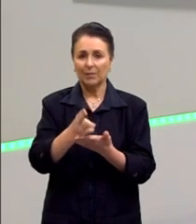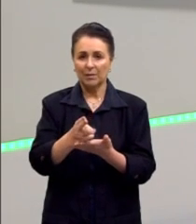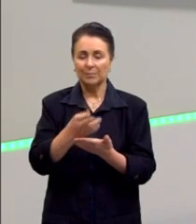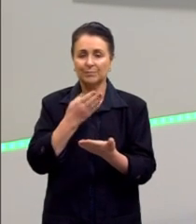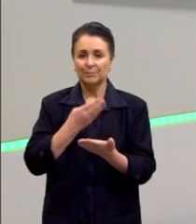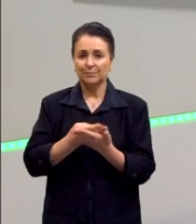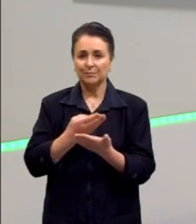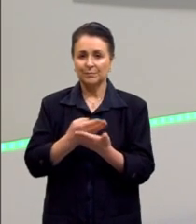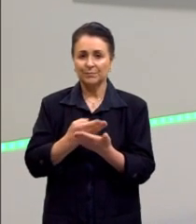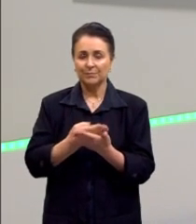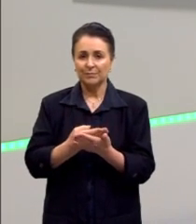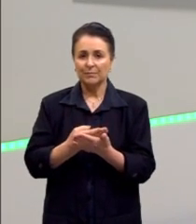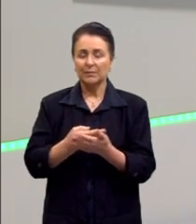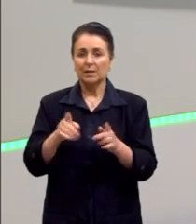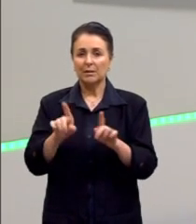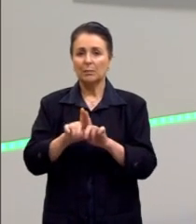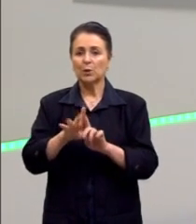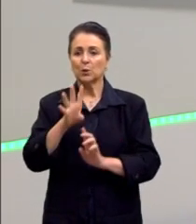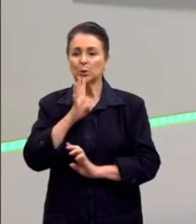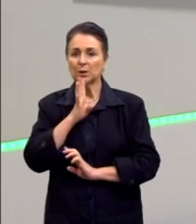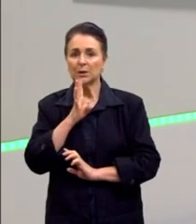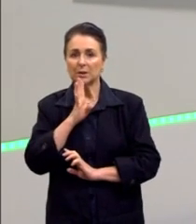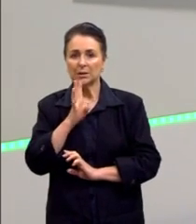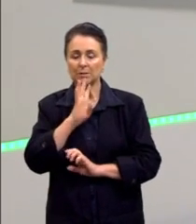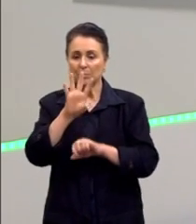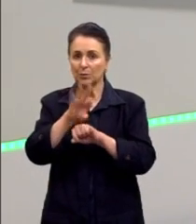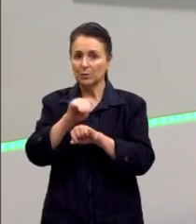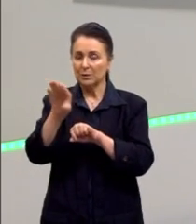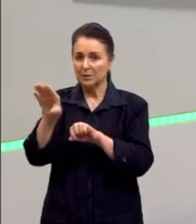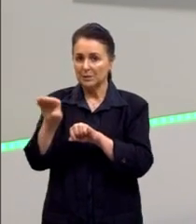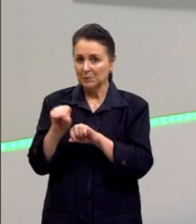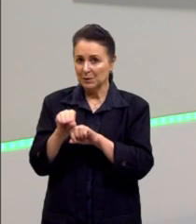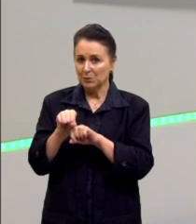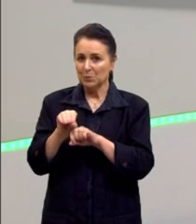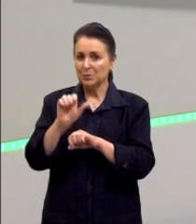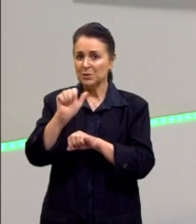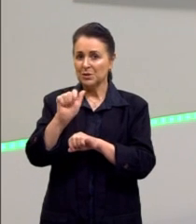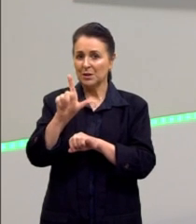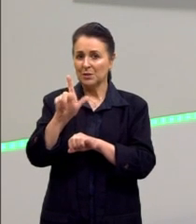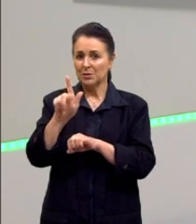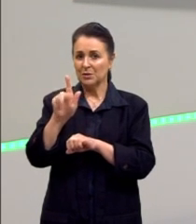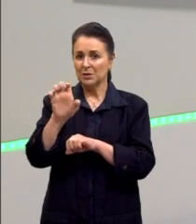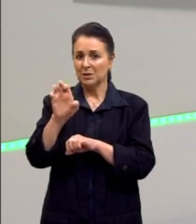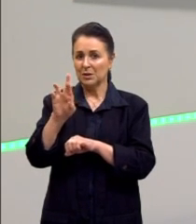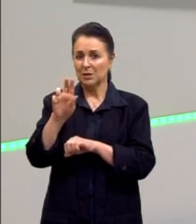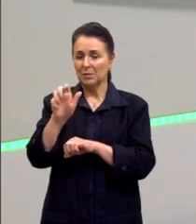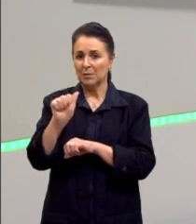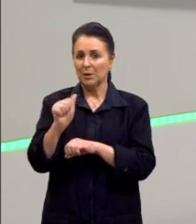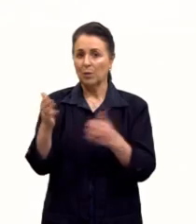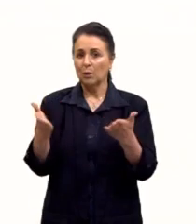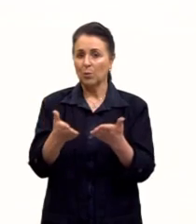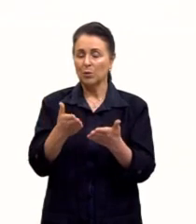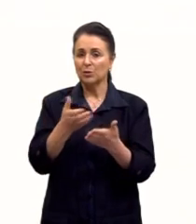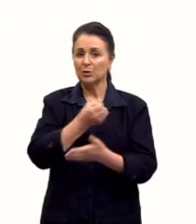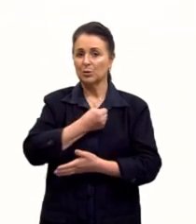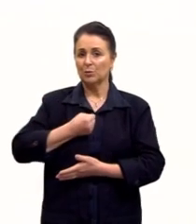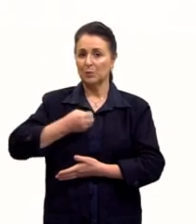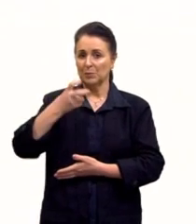nossas aulas, né, os nossos conhecimentos algébricos. E hoje nós vamos para a nossa aula 58,